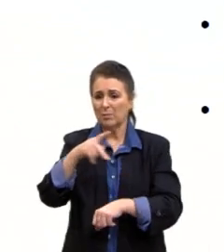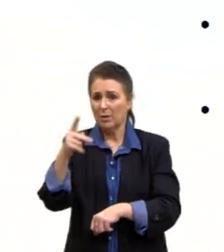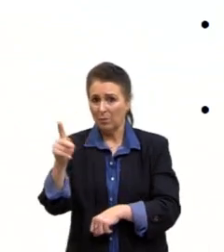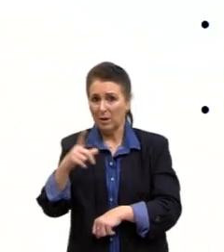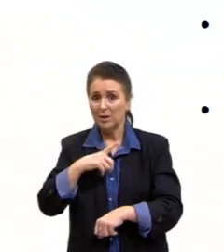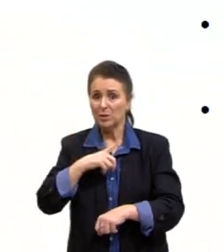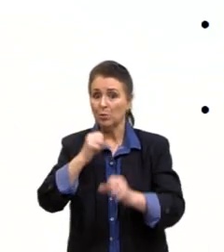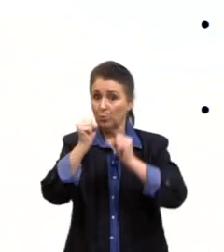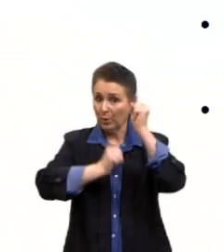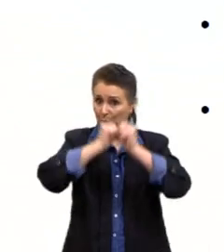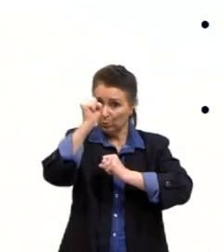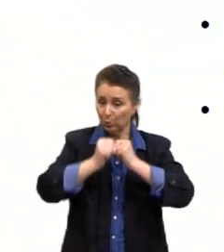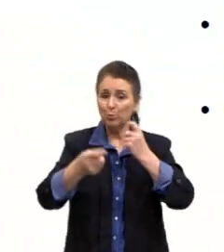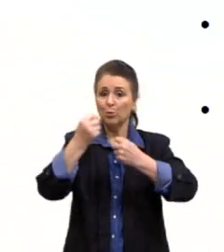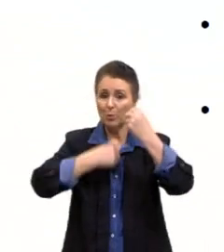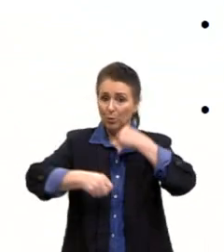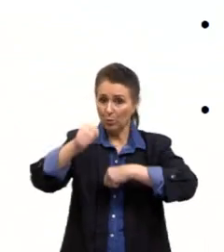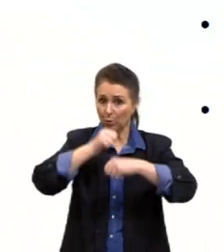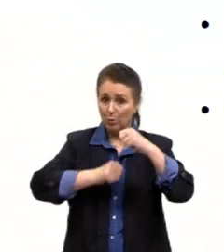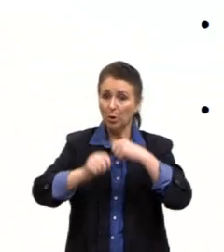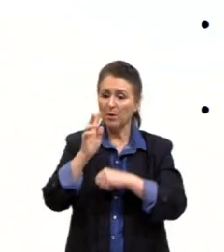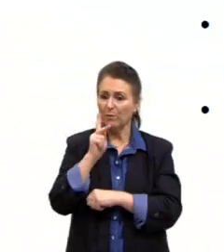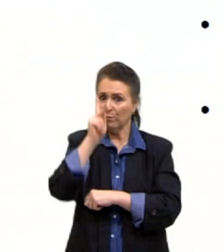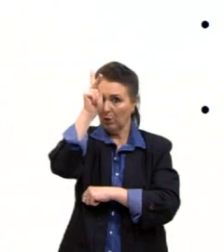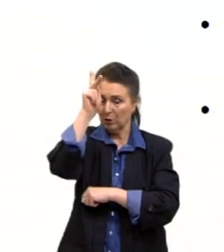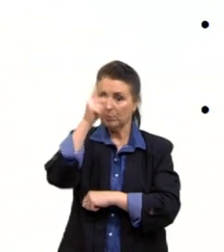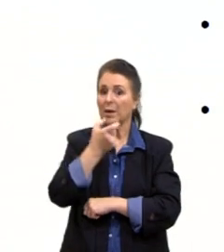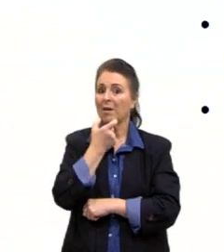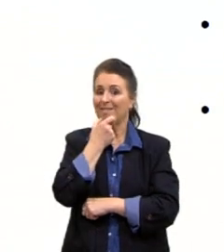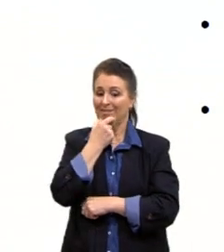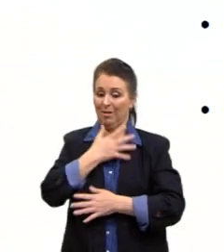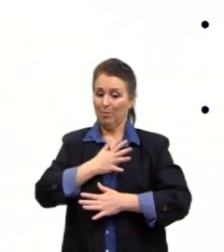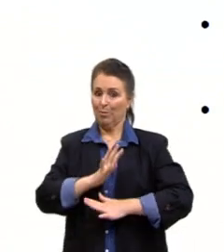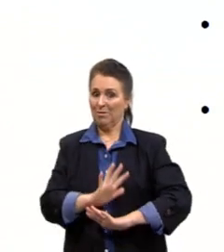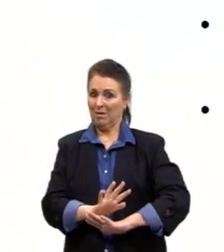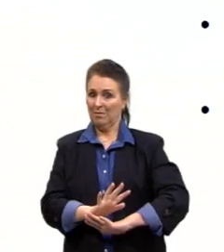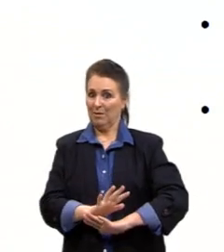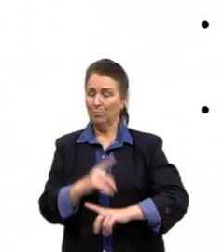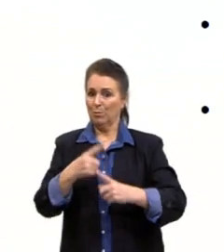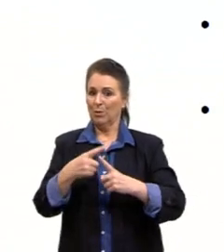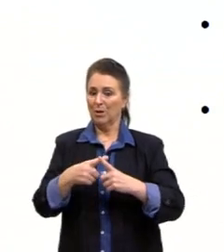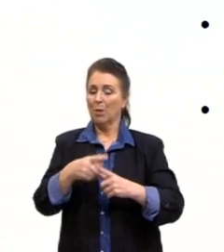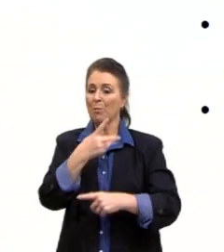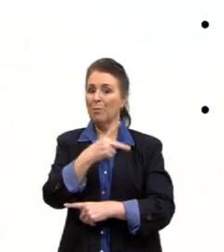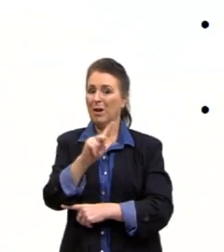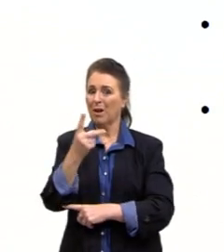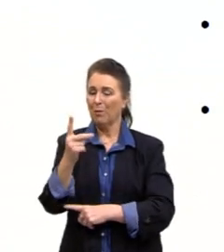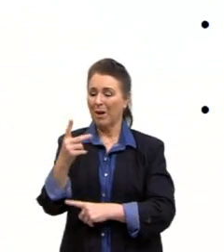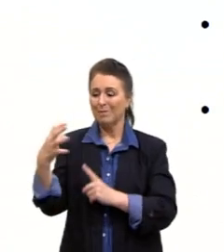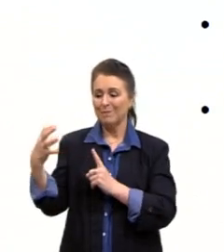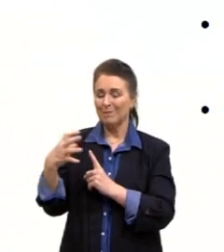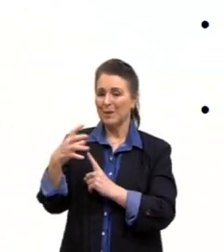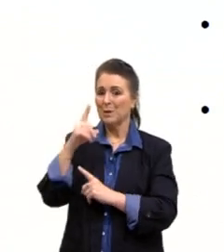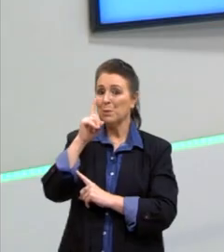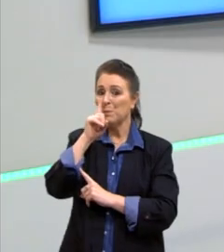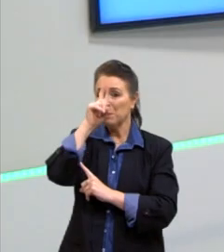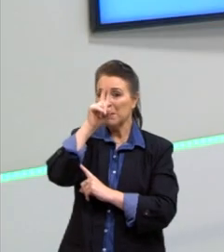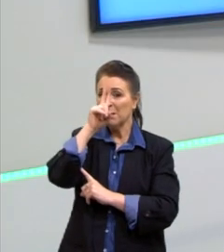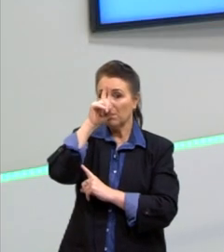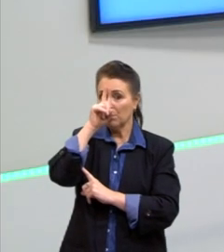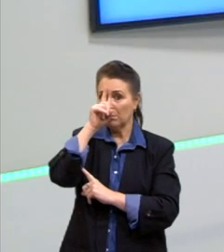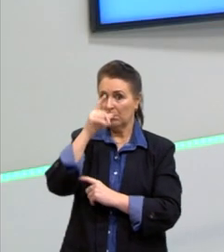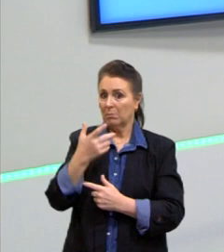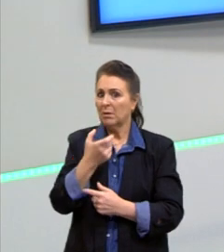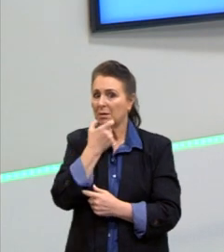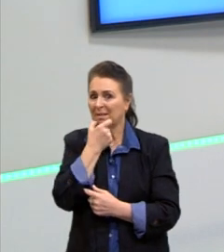forte, e a Inglaterra tinha medo que o Paraguai, então, ameaçasse o domínio econômico britânico na América. E a Inglaterra